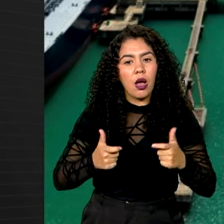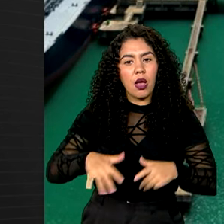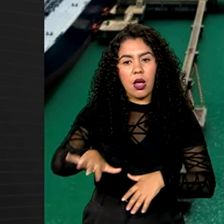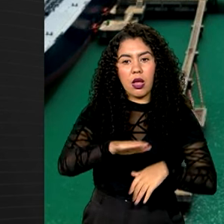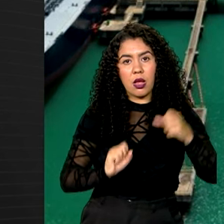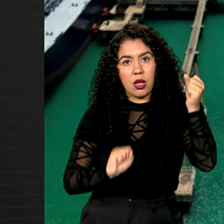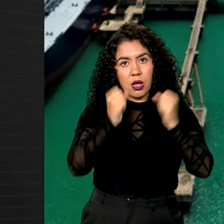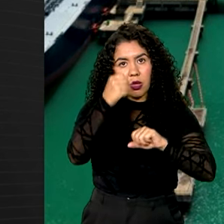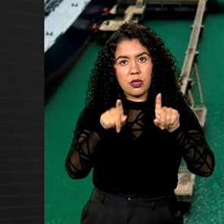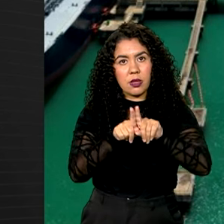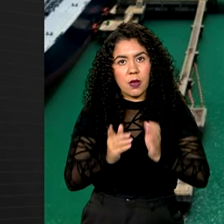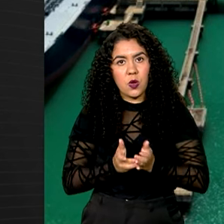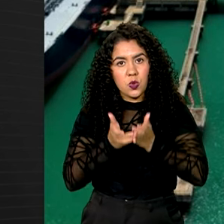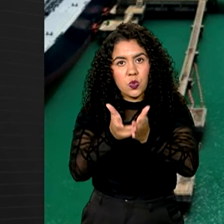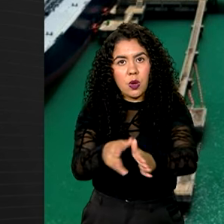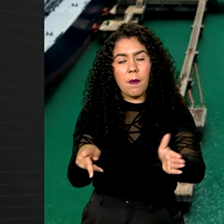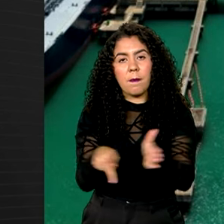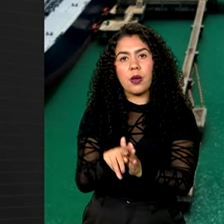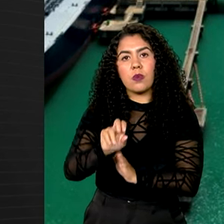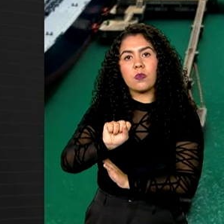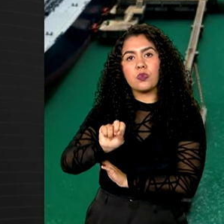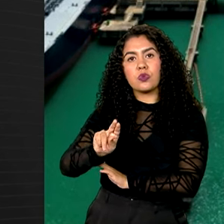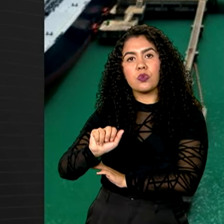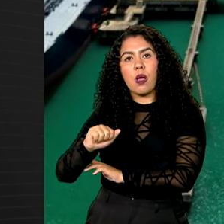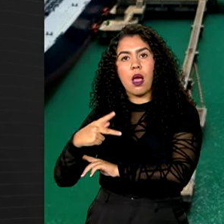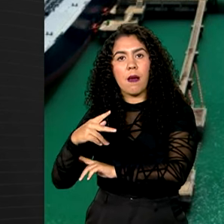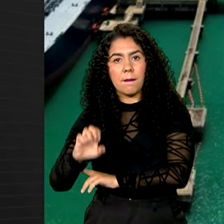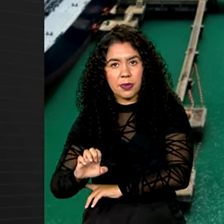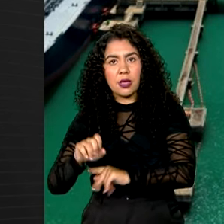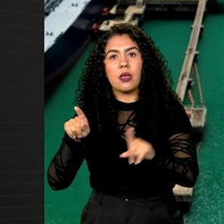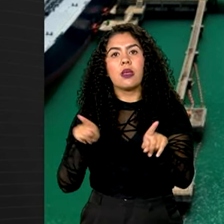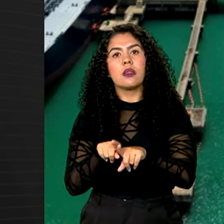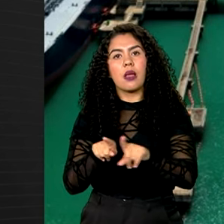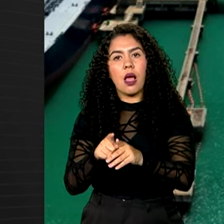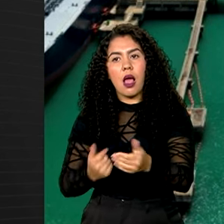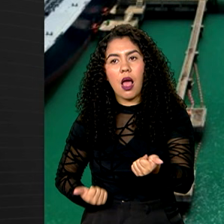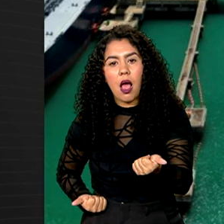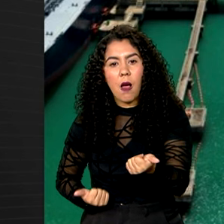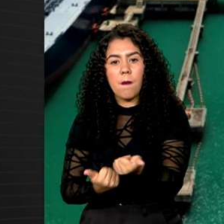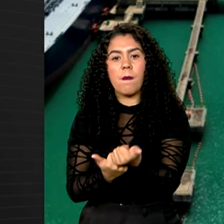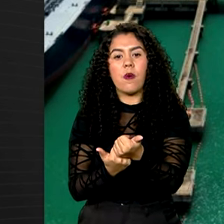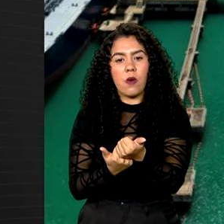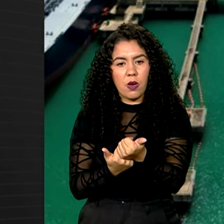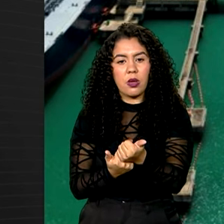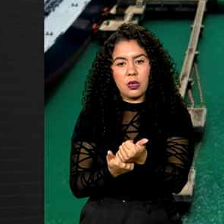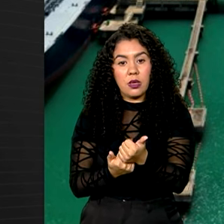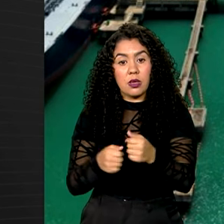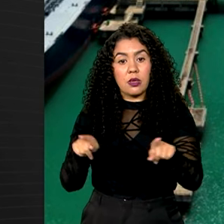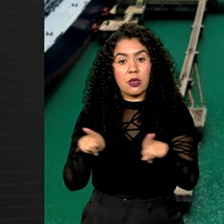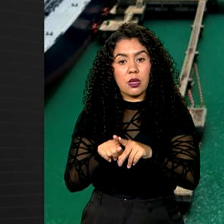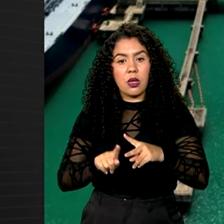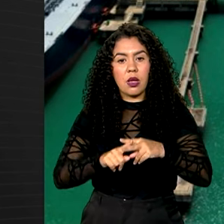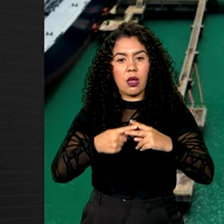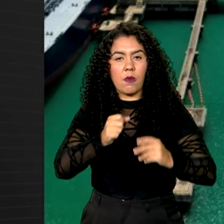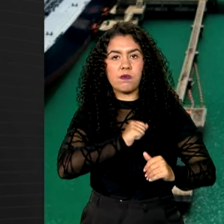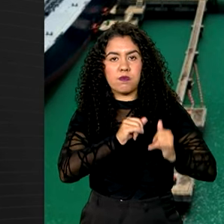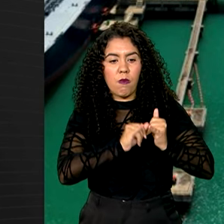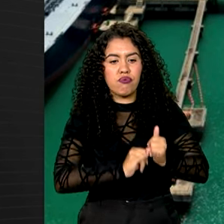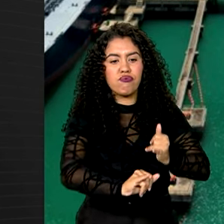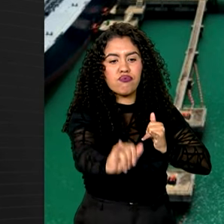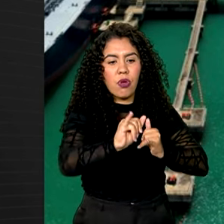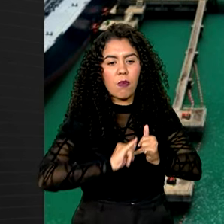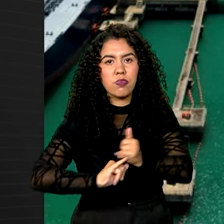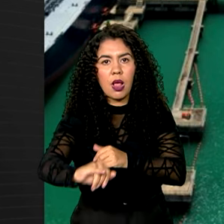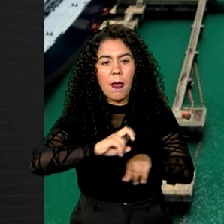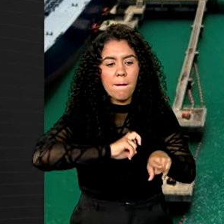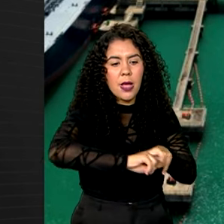Portuário de Suape. E também o apoio na recuperação de 35 quilômetros de trilhos do metrô, que atende